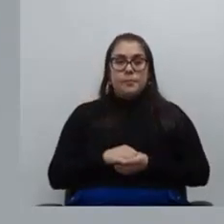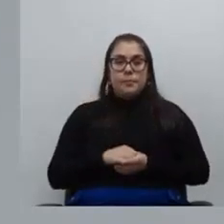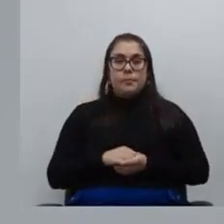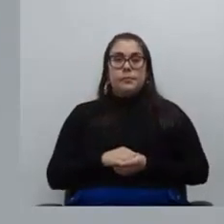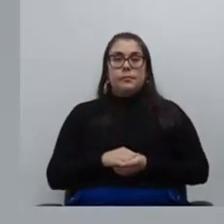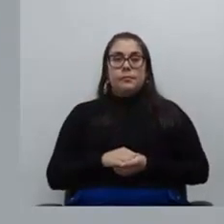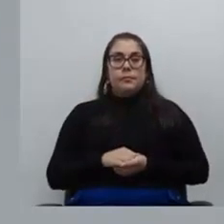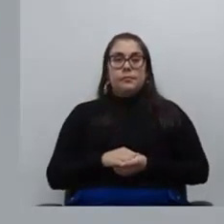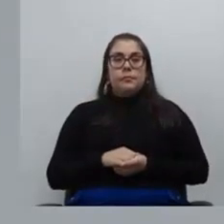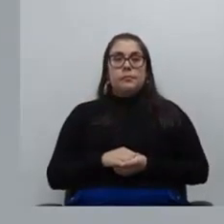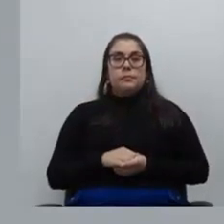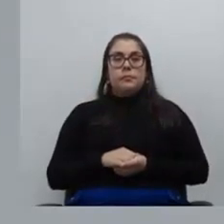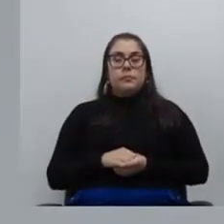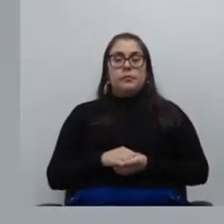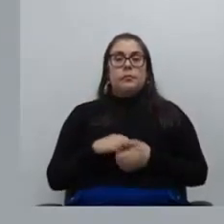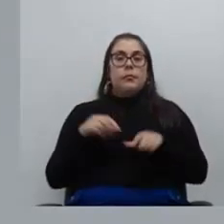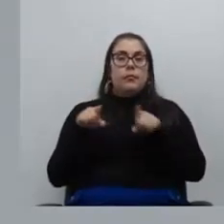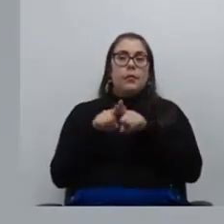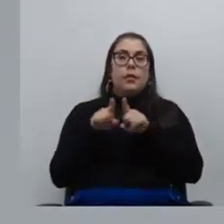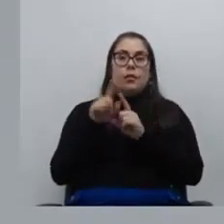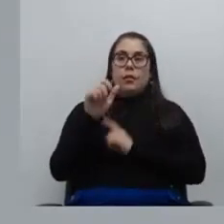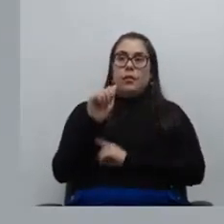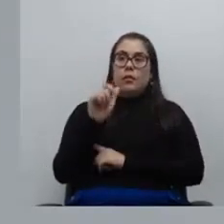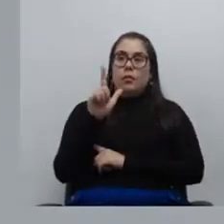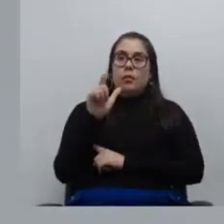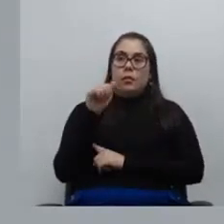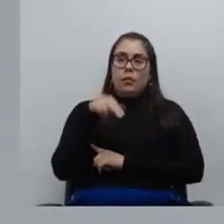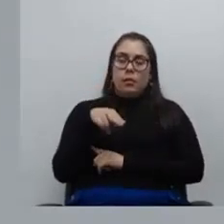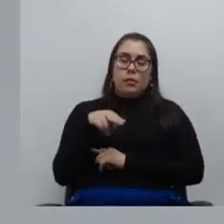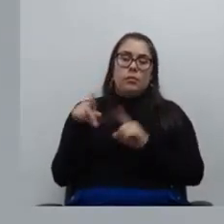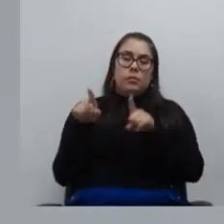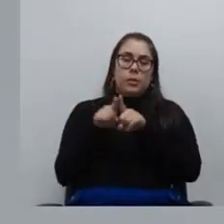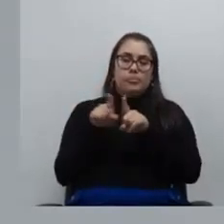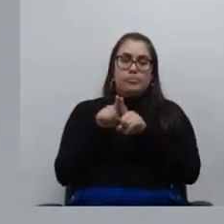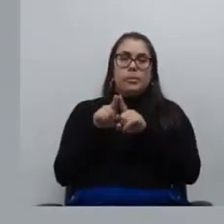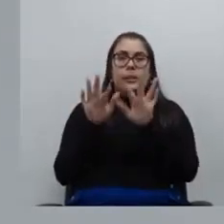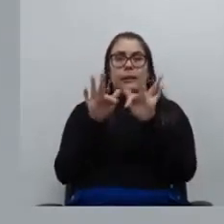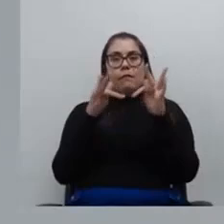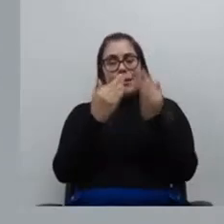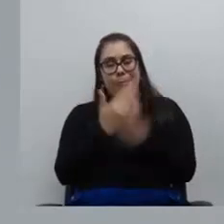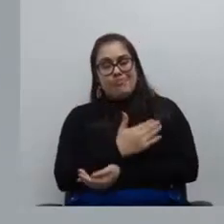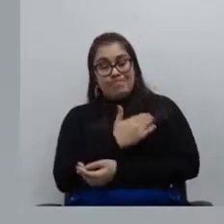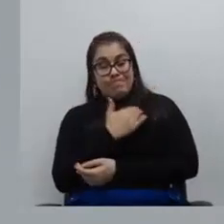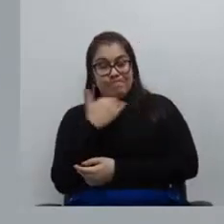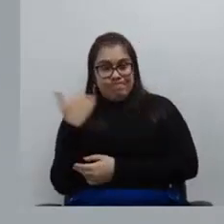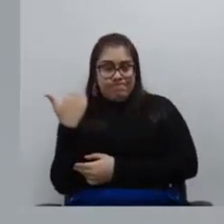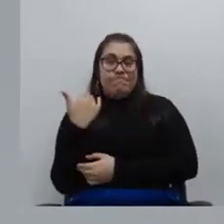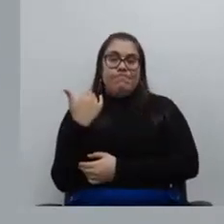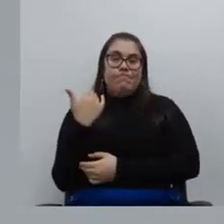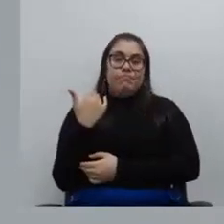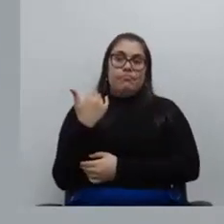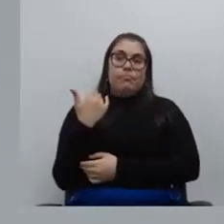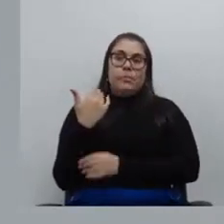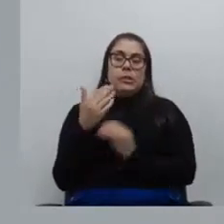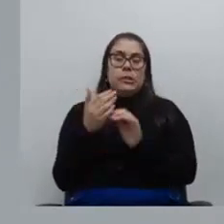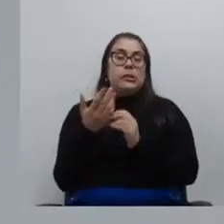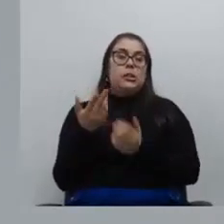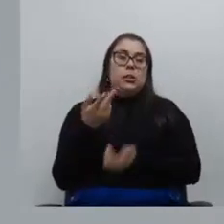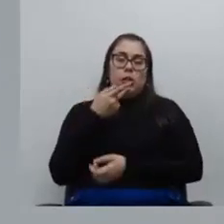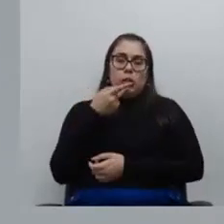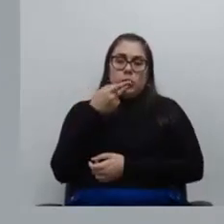deixar uma condolência aqui ao excelentíssimo conselheiro Allan pela perda pessoal. Importante, gente já foi falado, mas deixo aqui as condolências